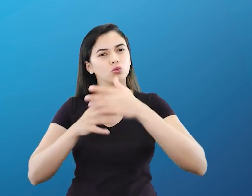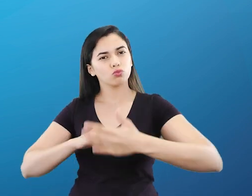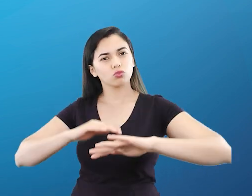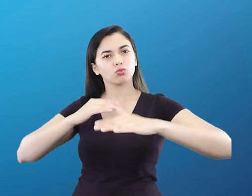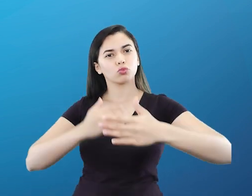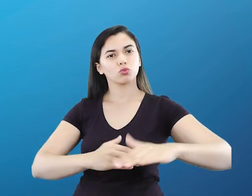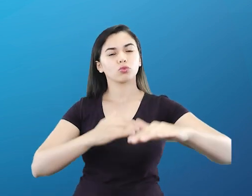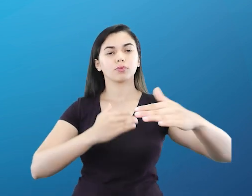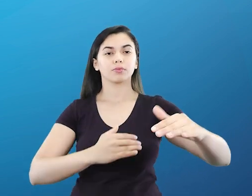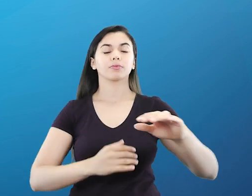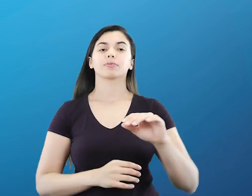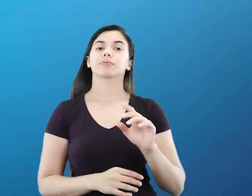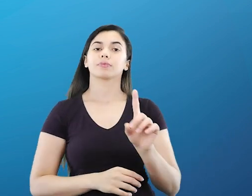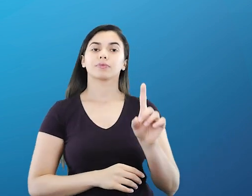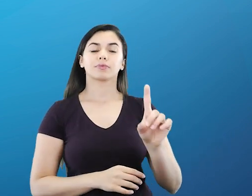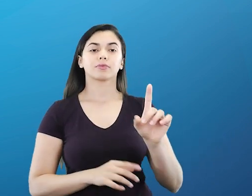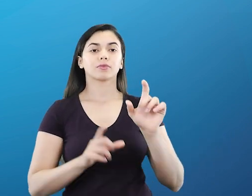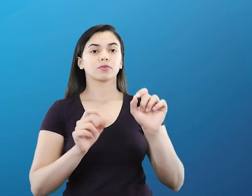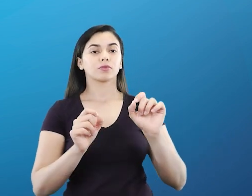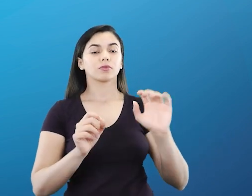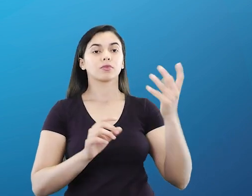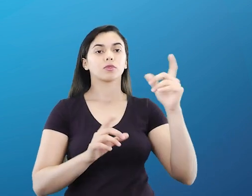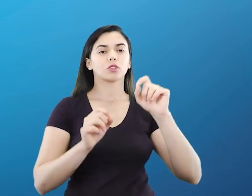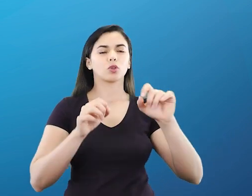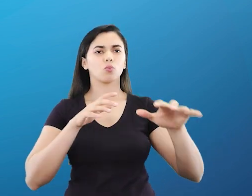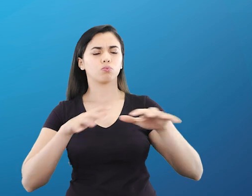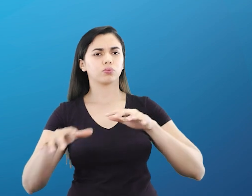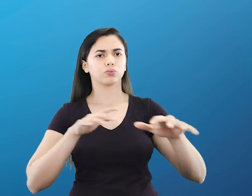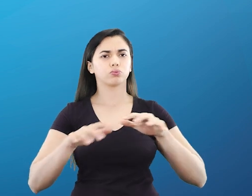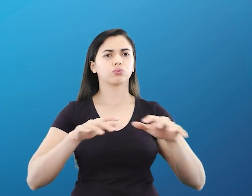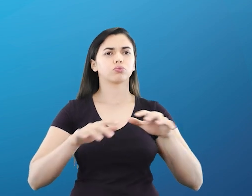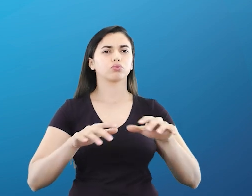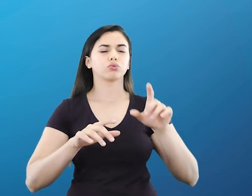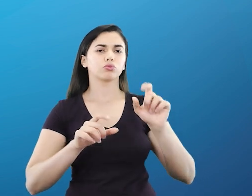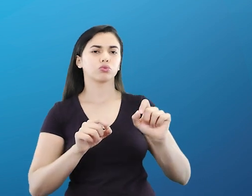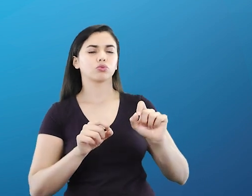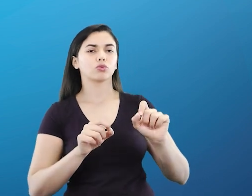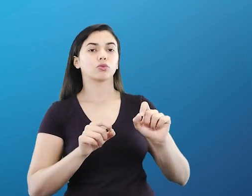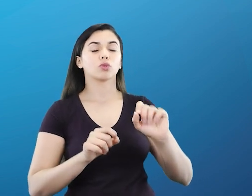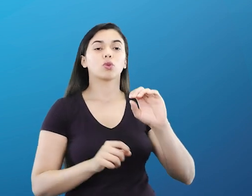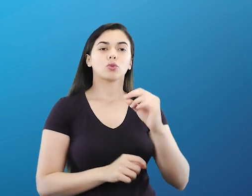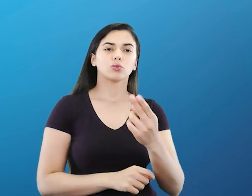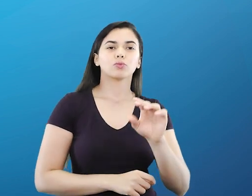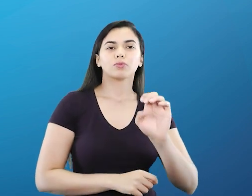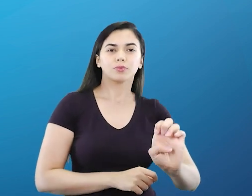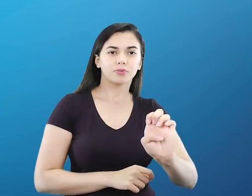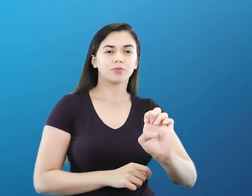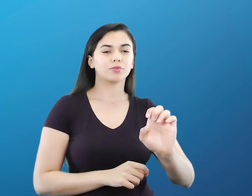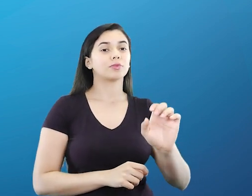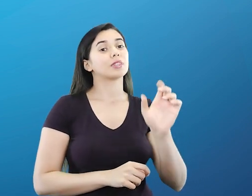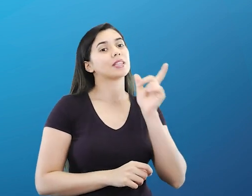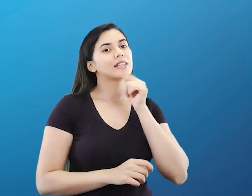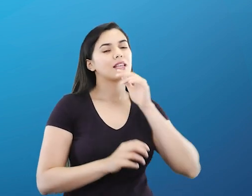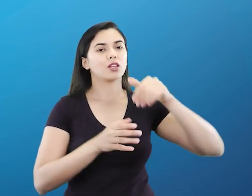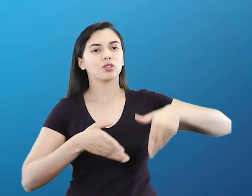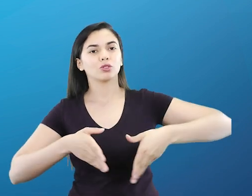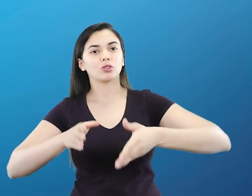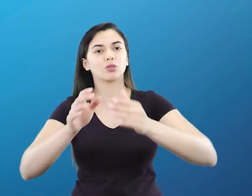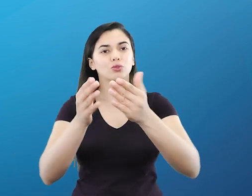Letra D, deslocação das placas tectônicas. Letra E, vazão da água no leito dos rios.